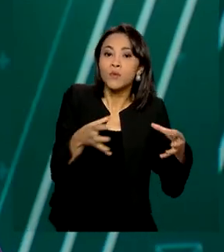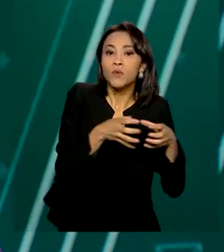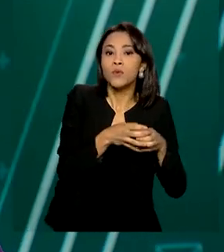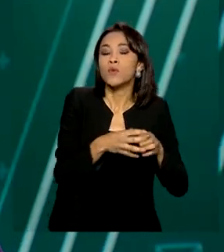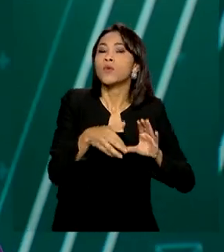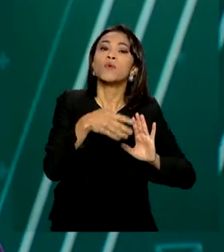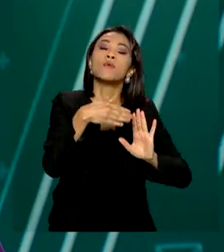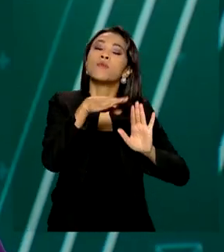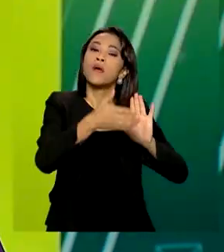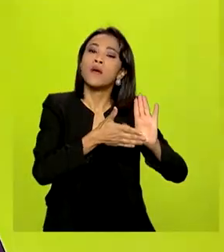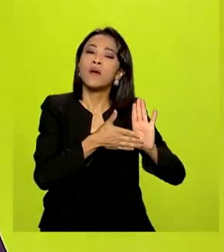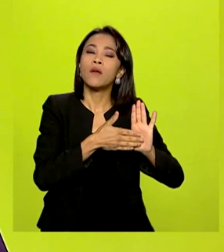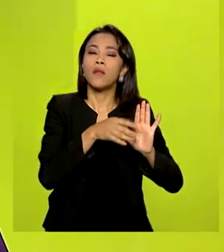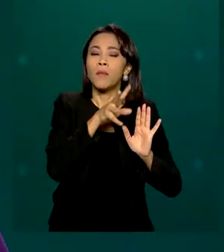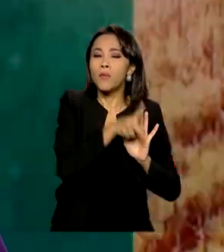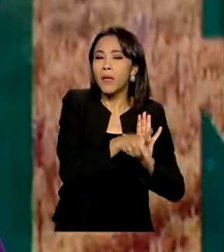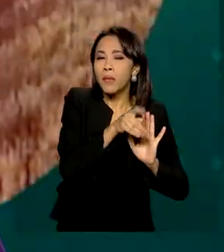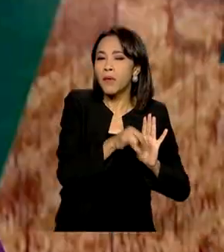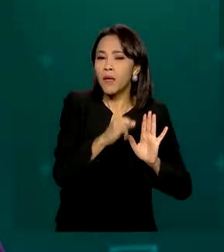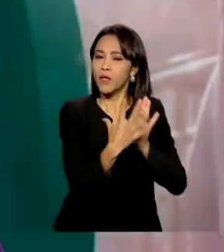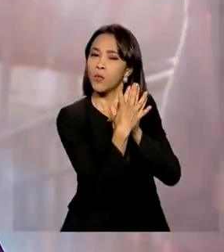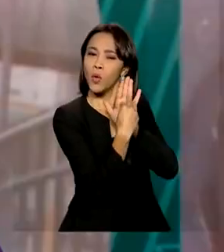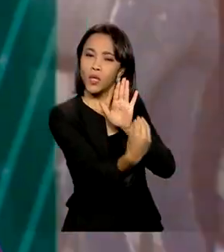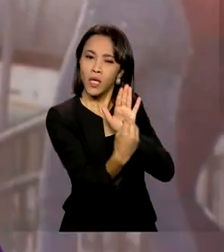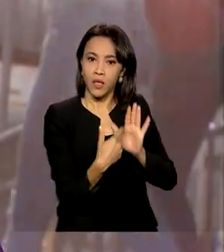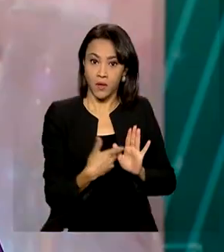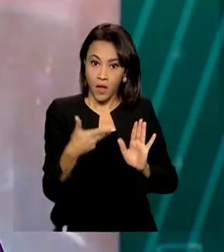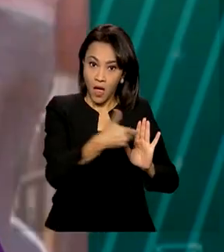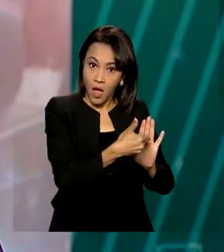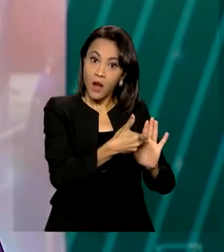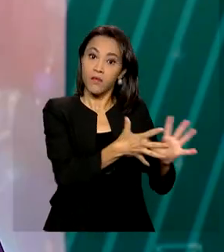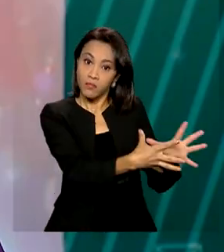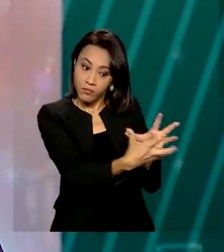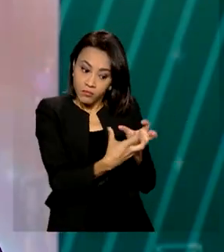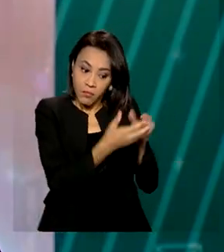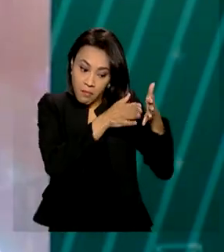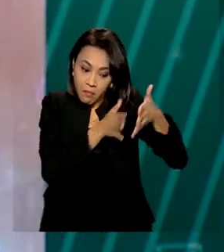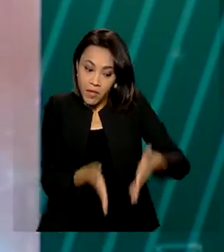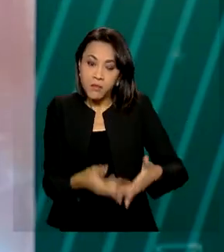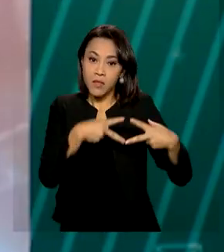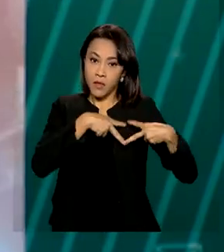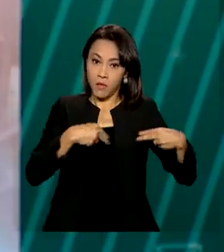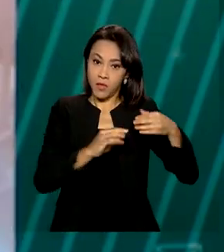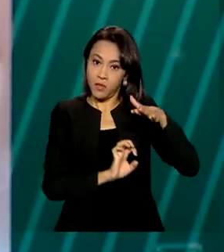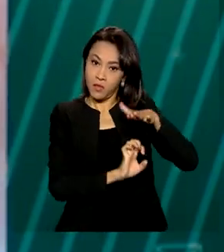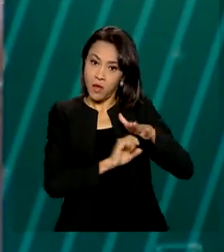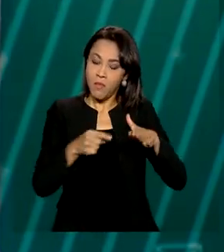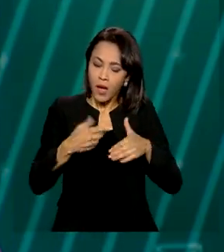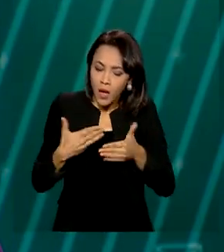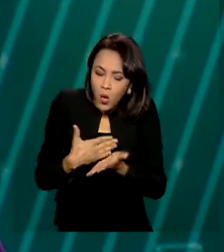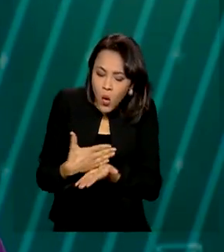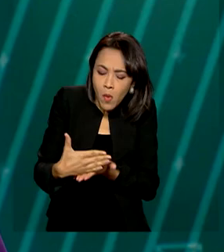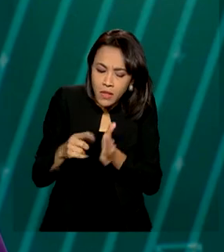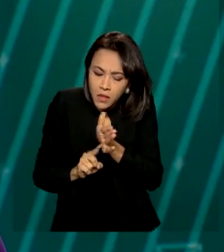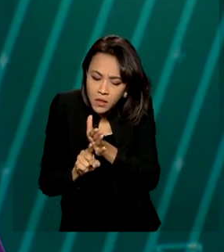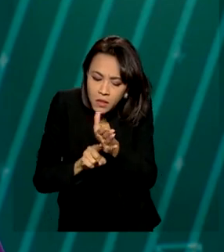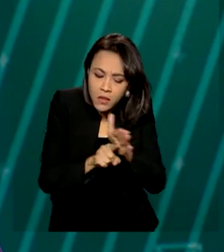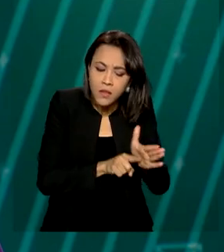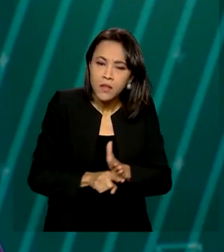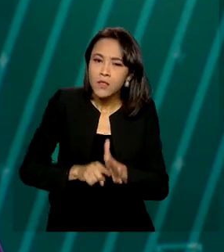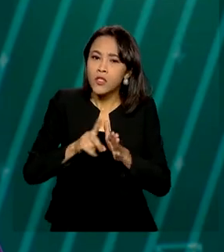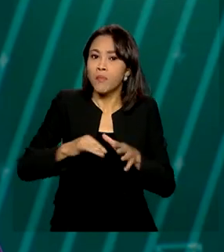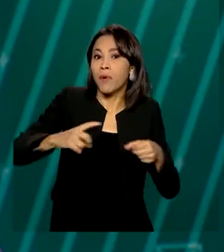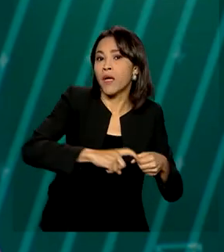de inclusão ao Ministério da Economia. A qualificação da estatal no PPI tem como objetivo dar início aos estudos para as ações de